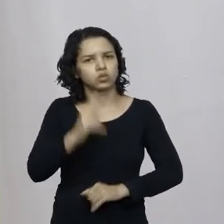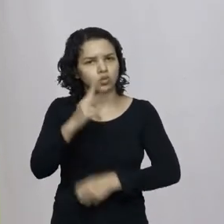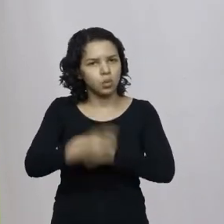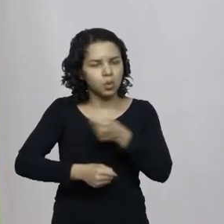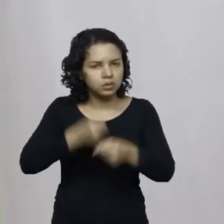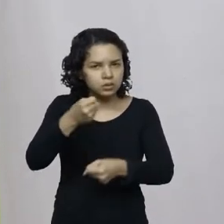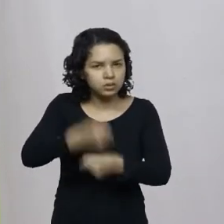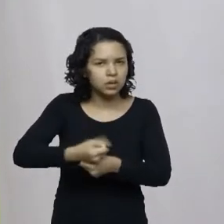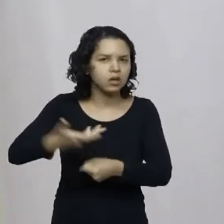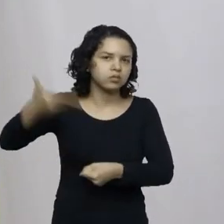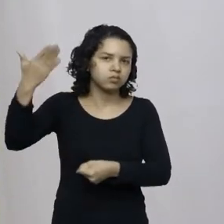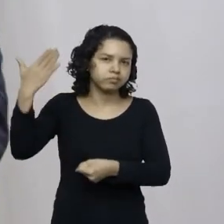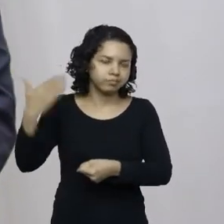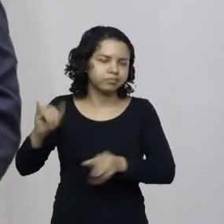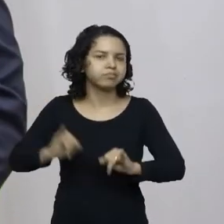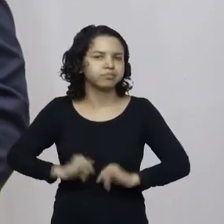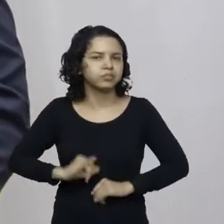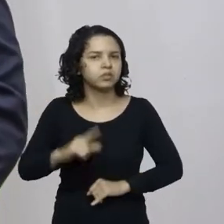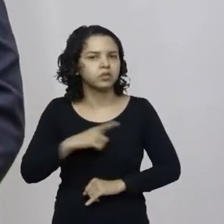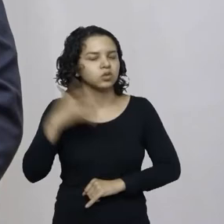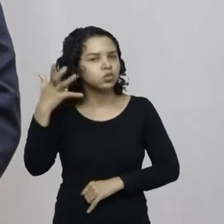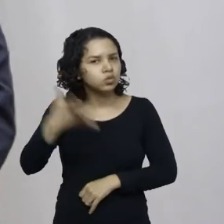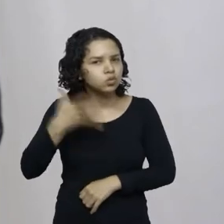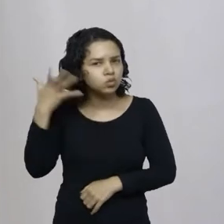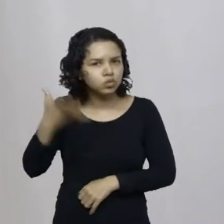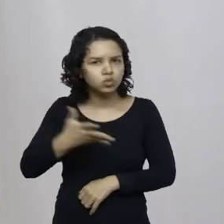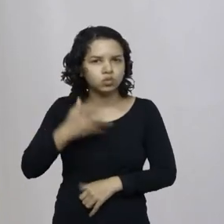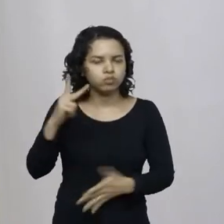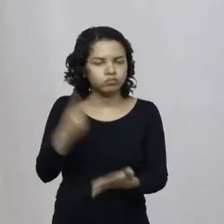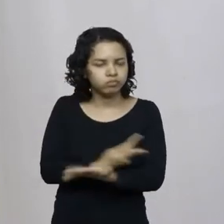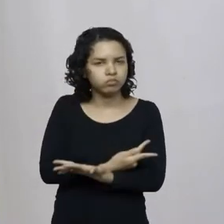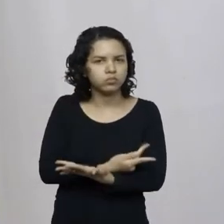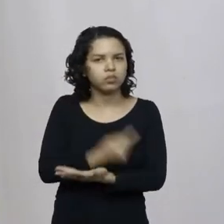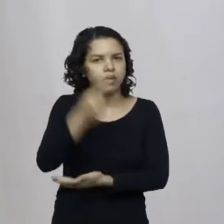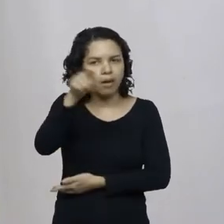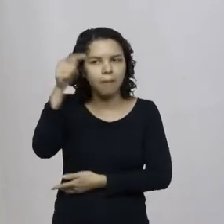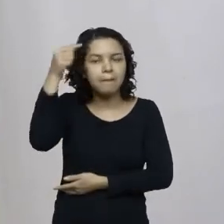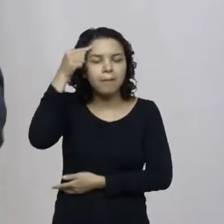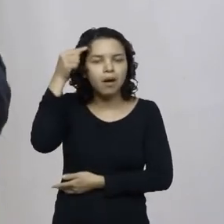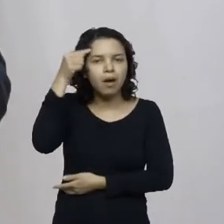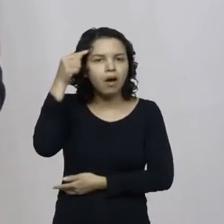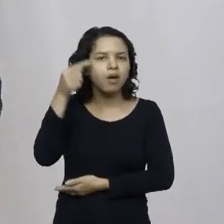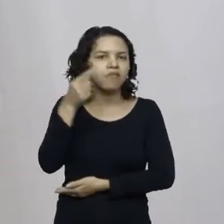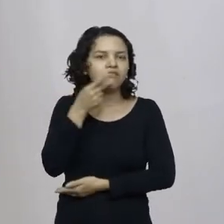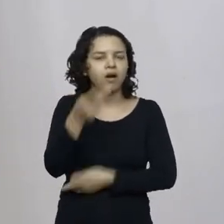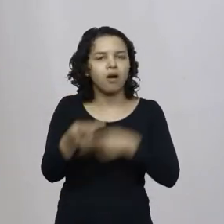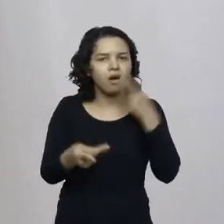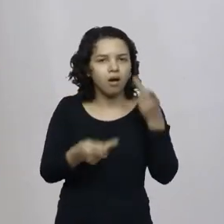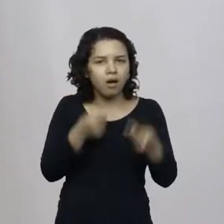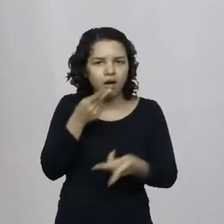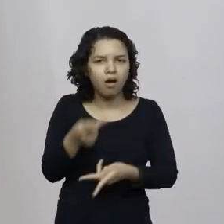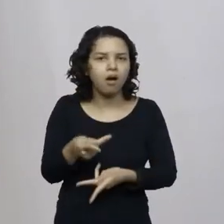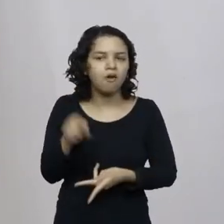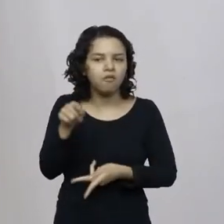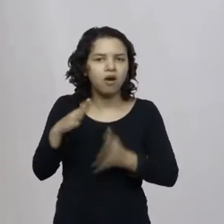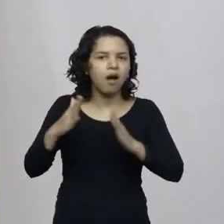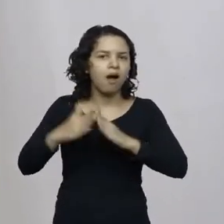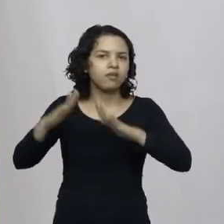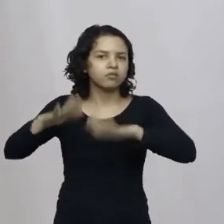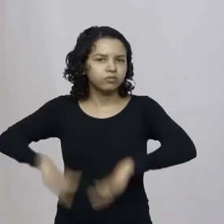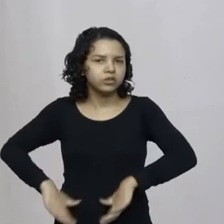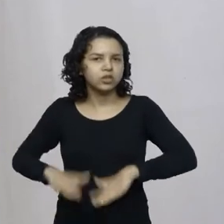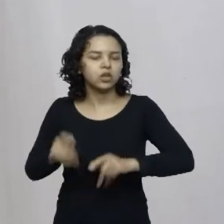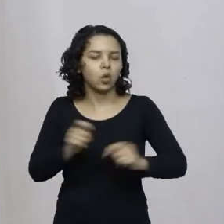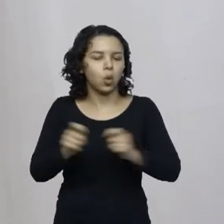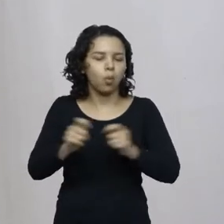anos que devido ao discurso irracional daqueles que falavam olha fica em casa economia a gente